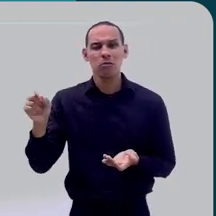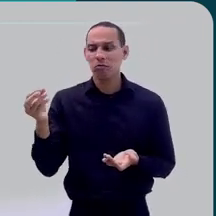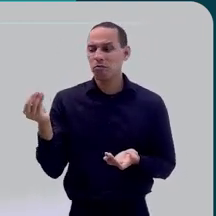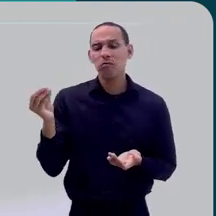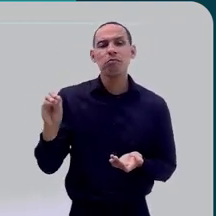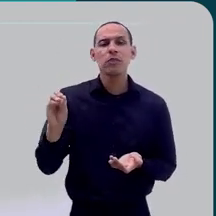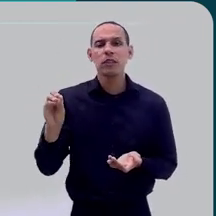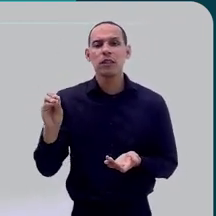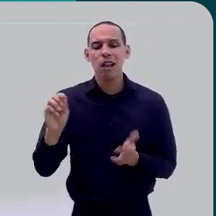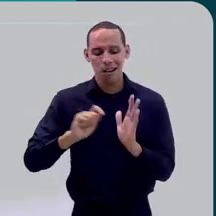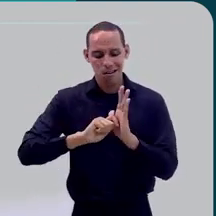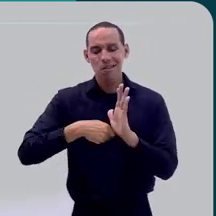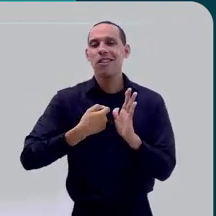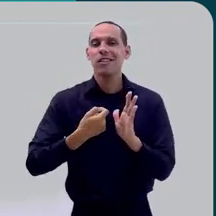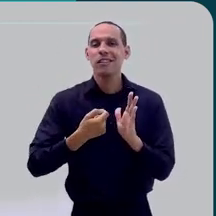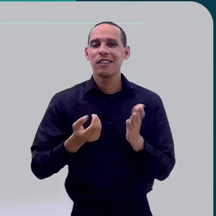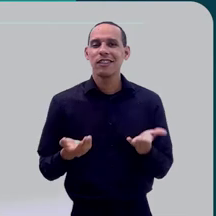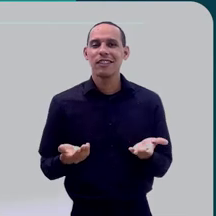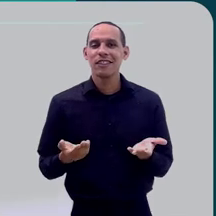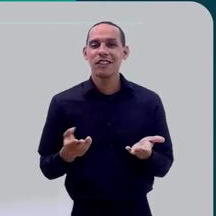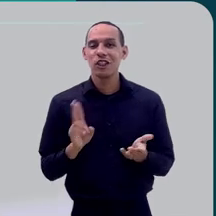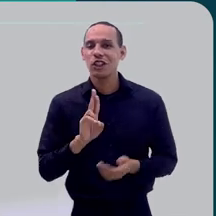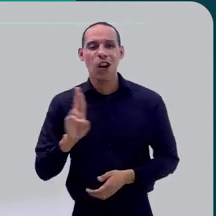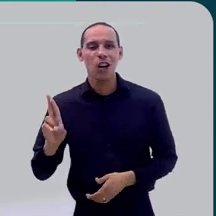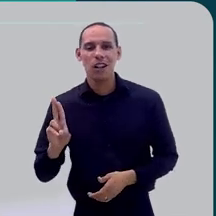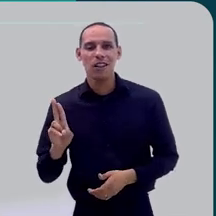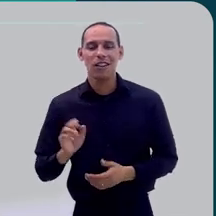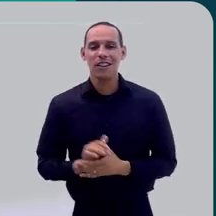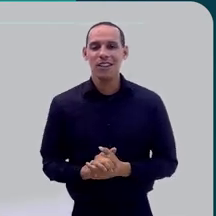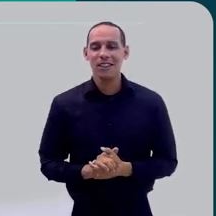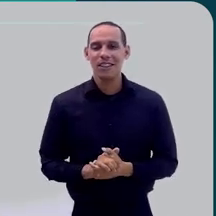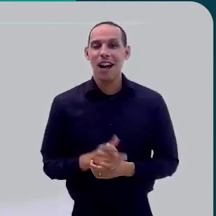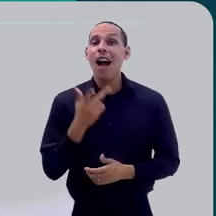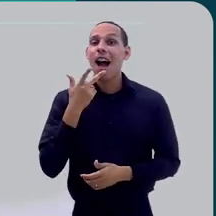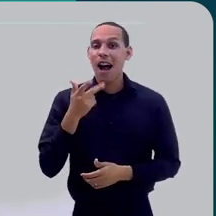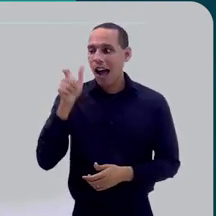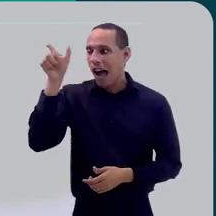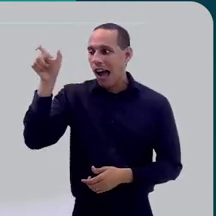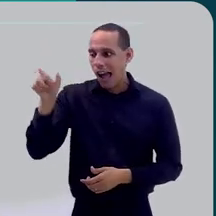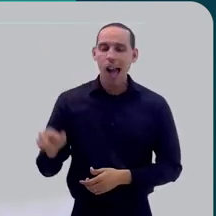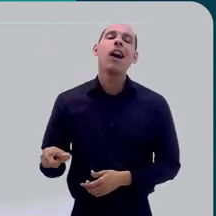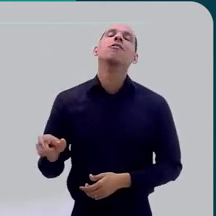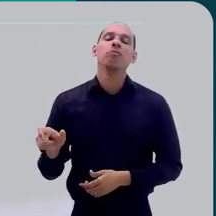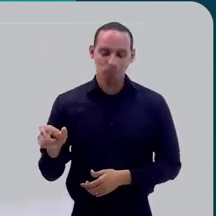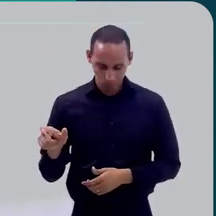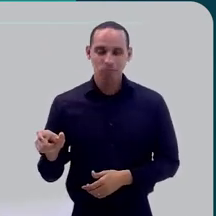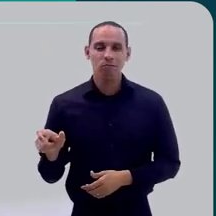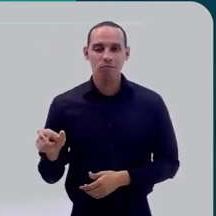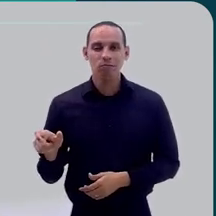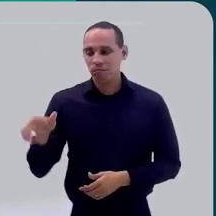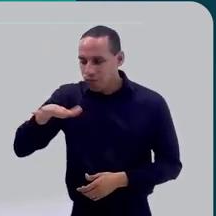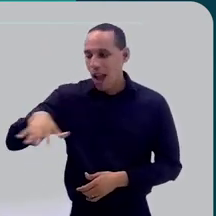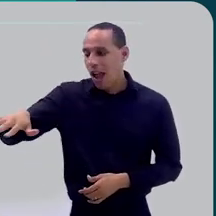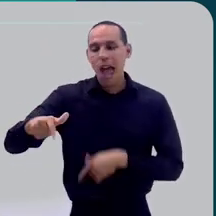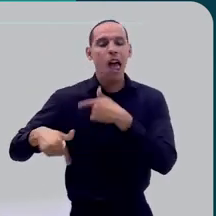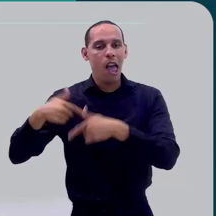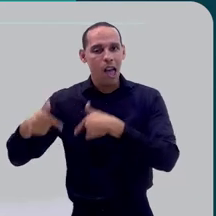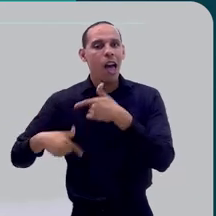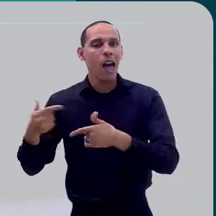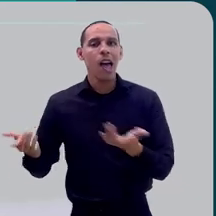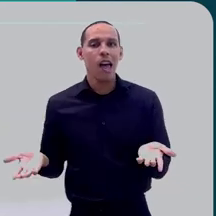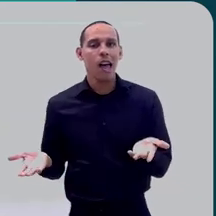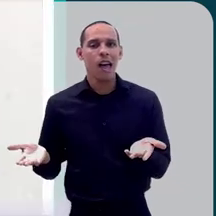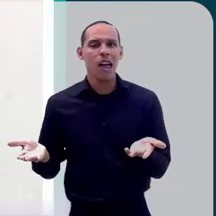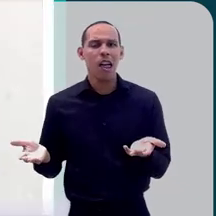que está longe pode botar lá nossa assinaturazinha, nosso nominho para dizer que a pessoa